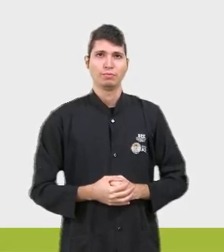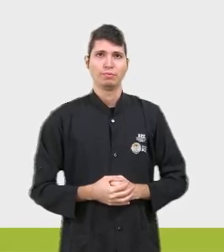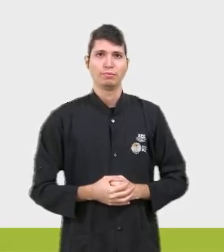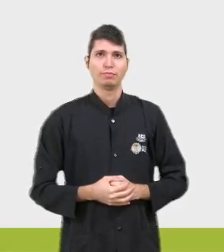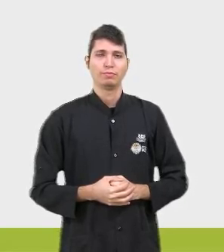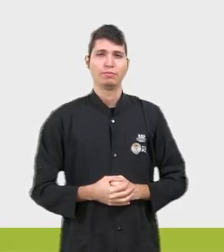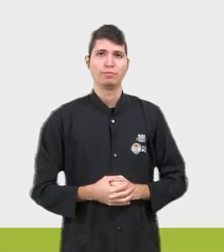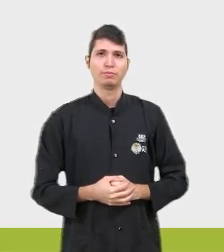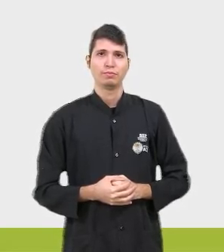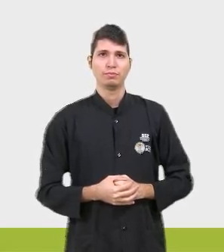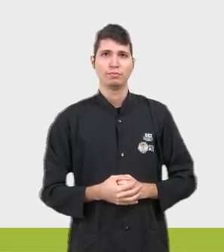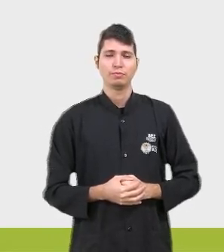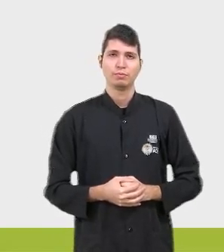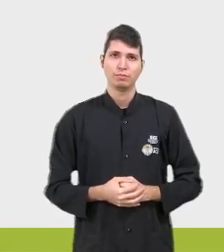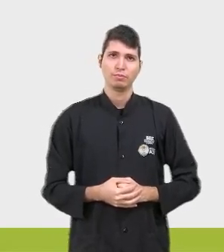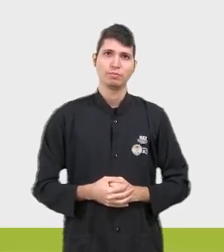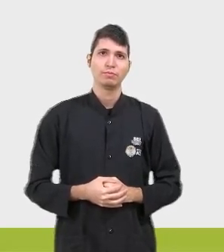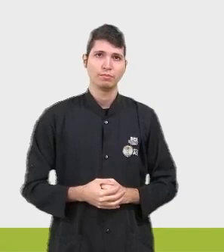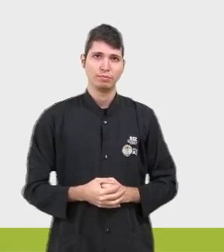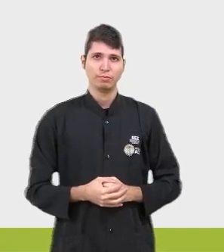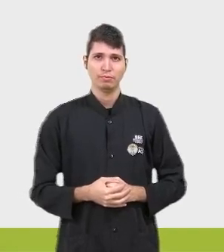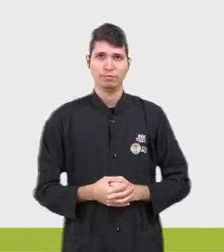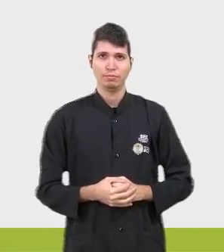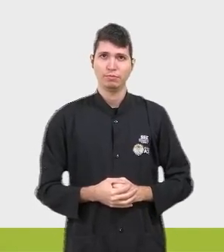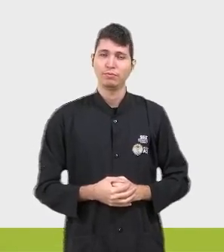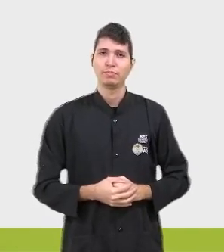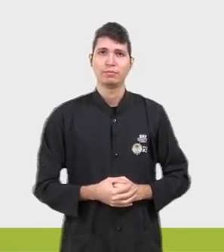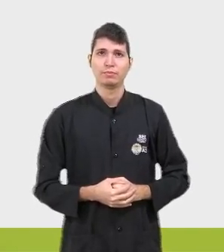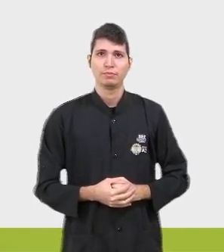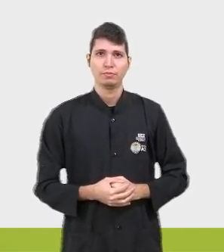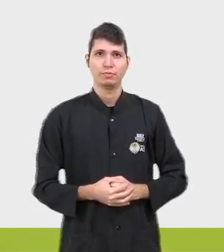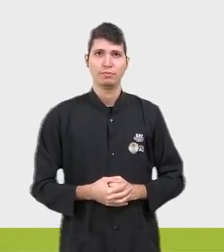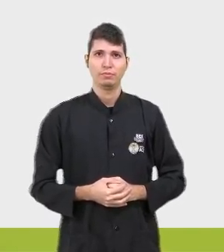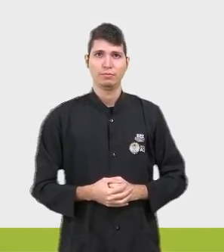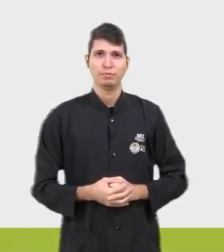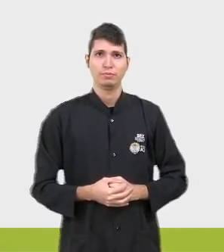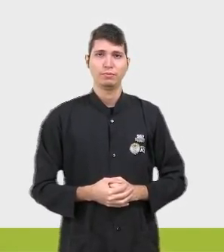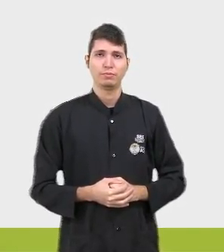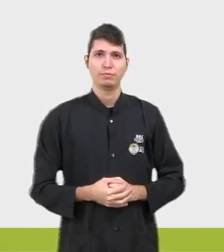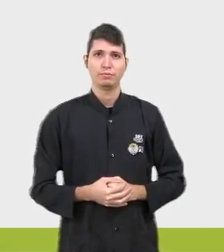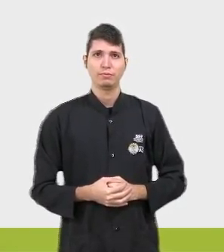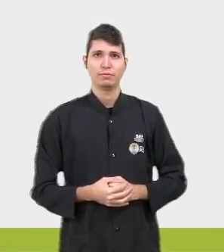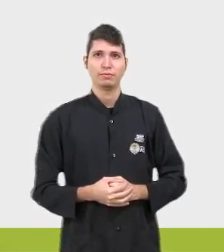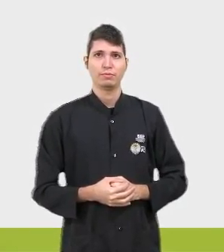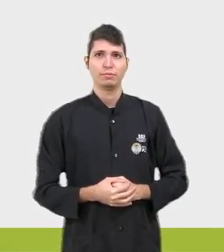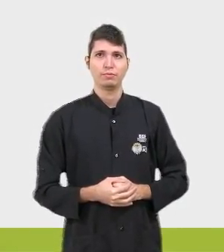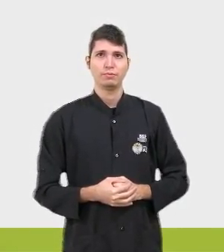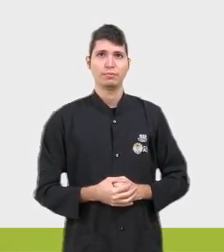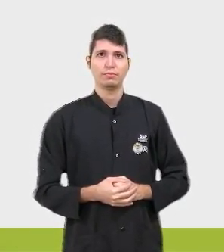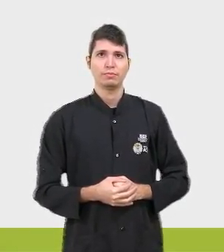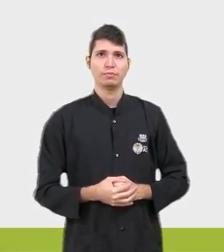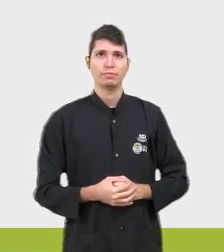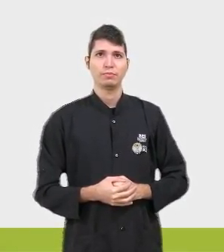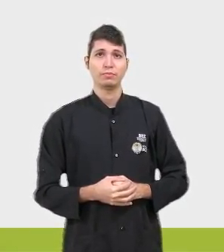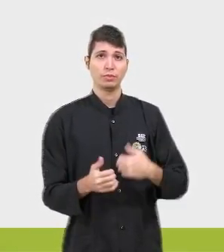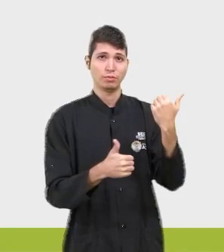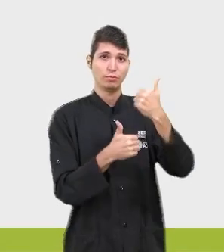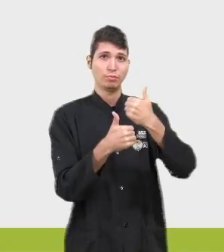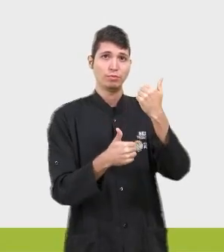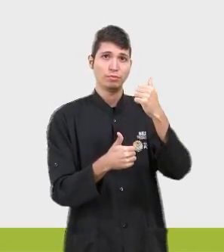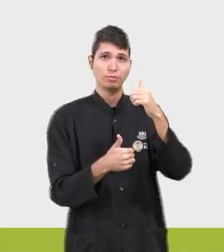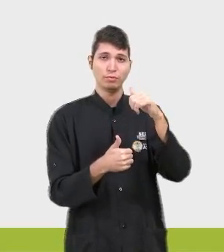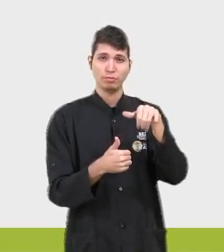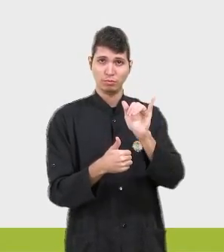apagar isso que vai ficar mais fácil de entender. O que eu vou ter aqui na relação? Eu vou ter agora, substituindo no lugar de Y, não é isso?